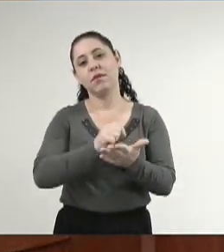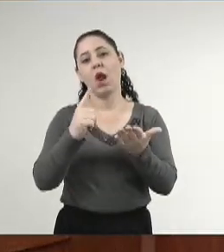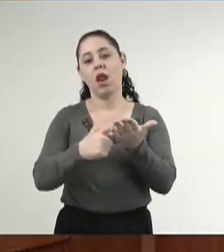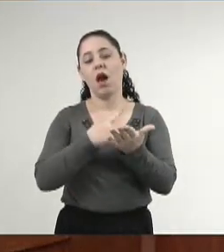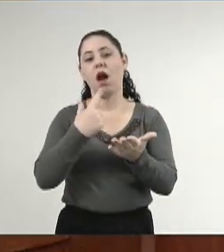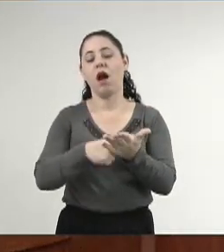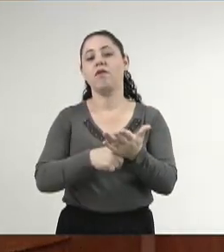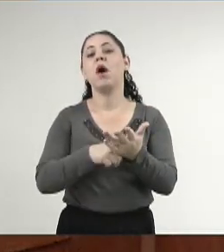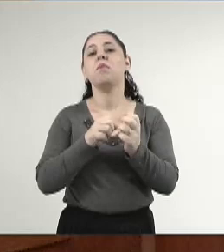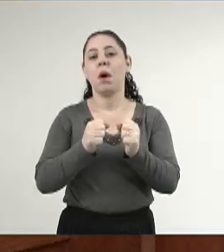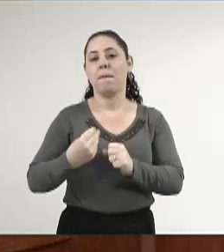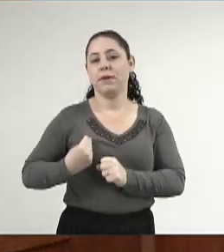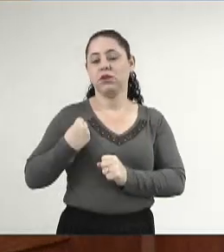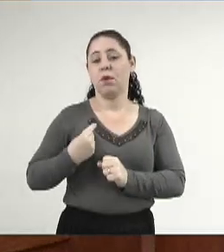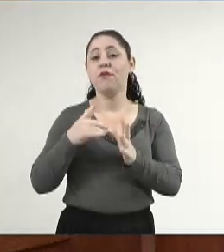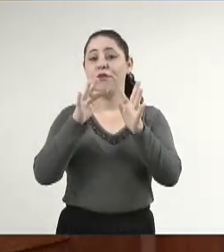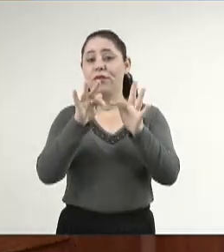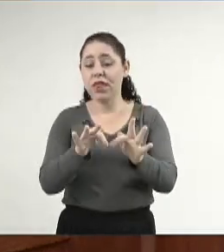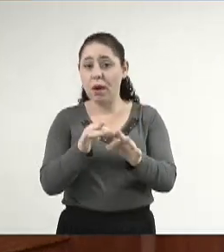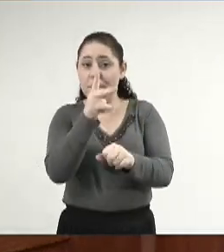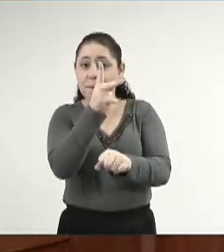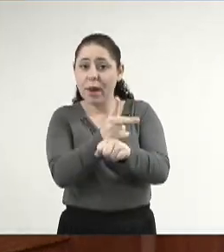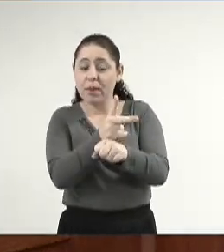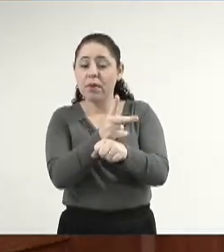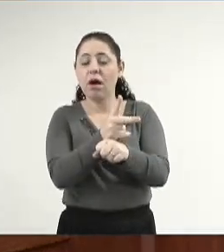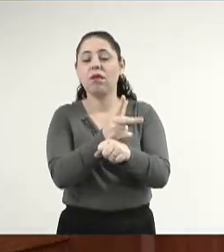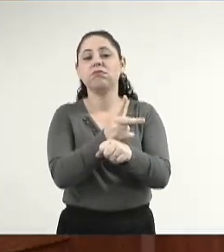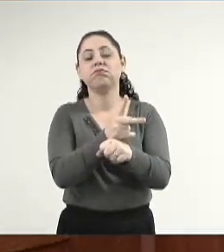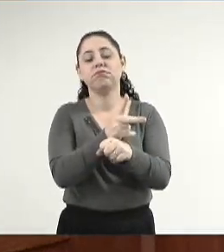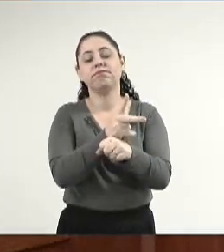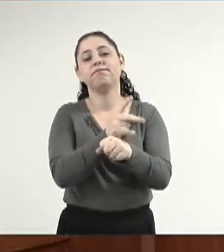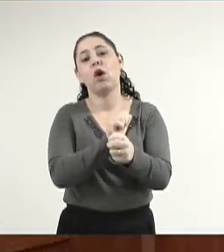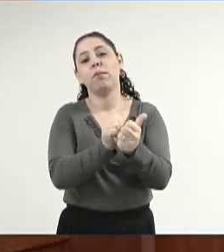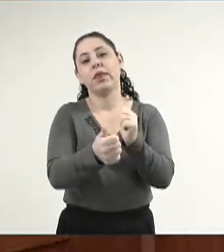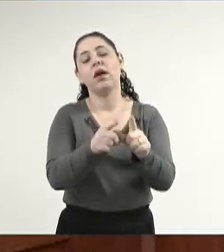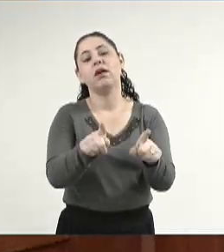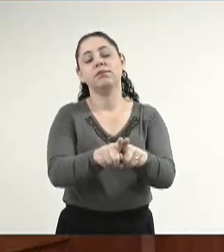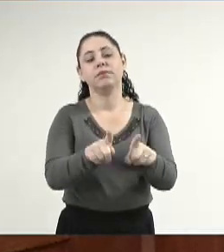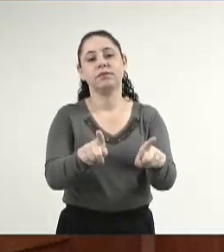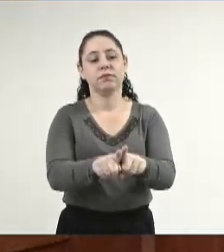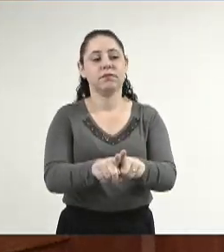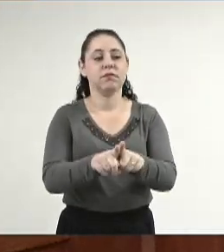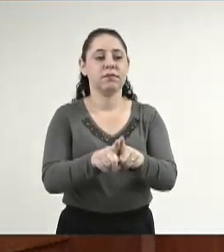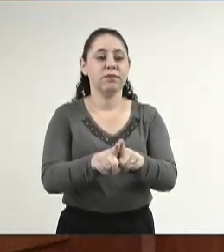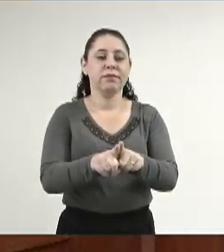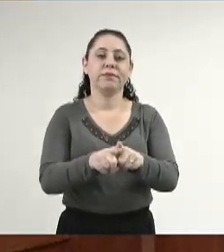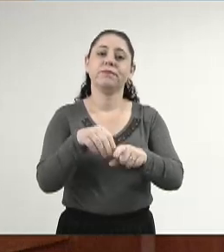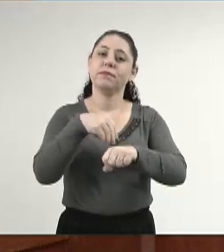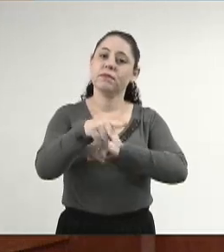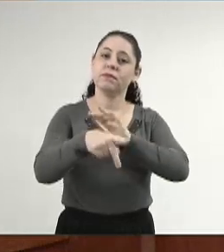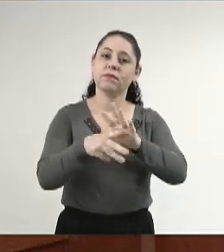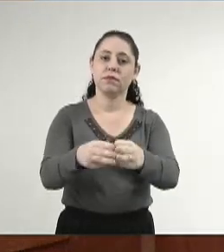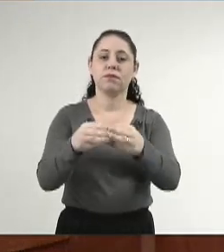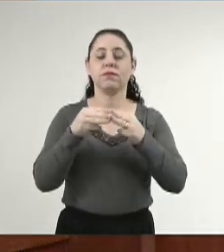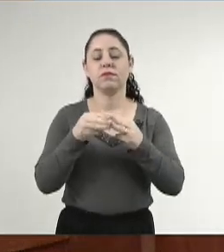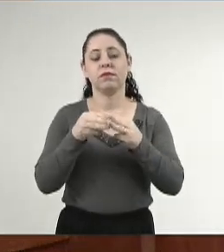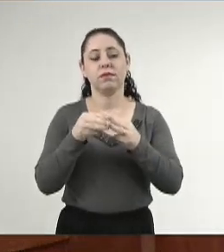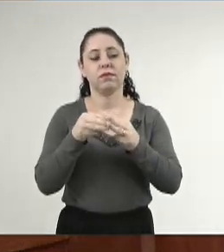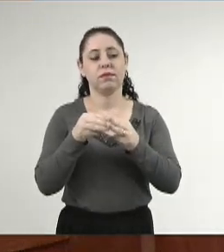finalista do prêmio. Portanto, aqui, seu presidente, gostaria de deixar registrado e caminharemos a uma moção de